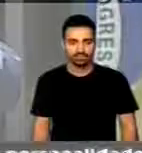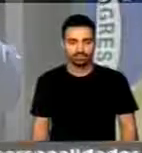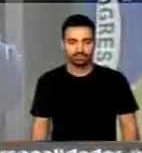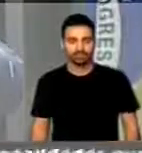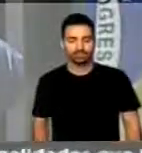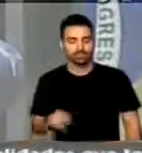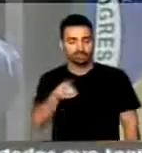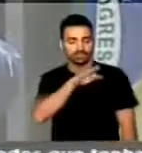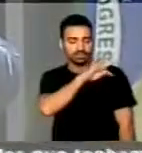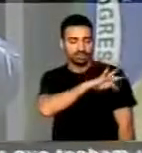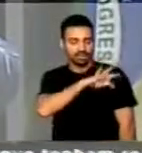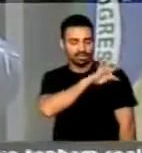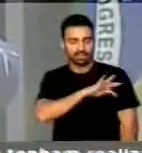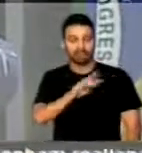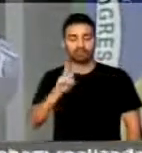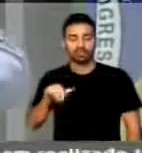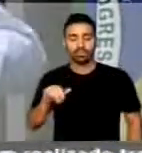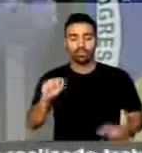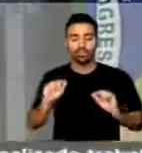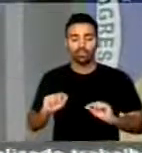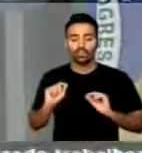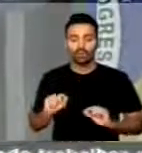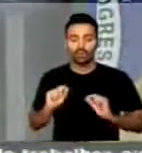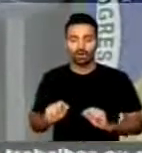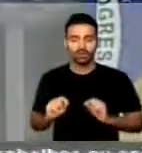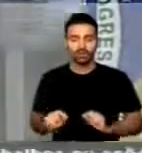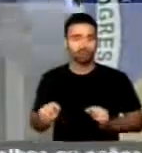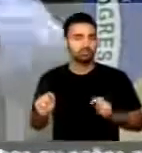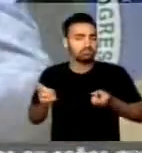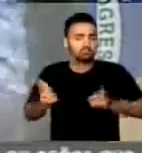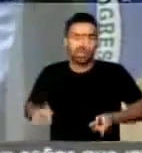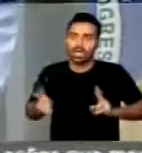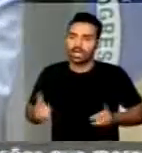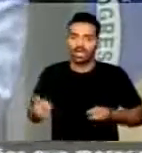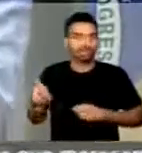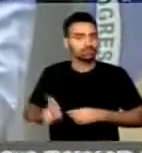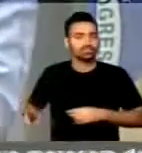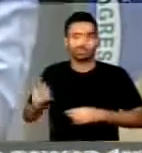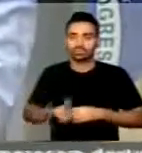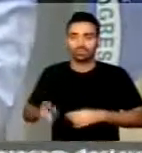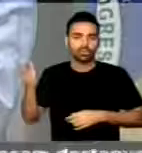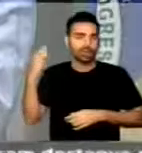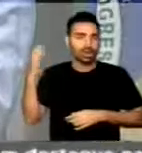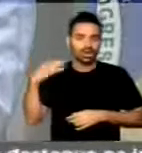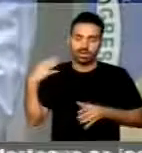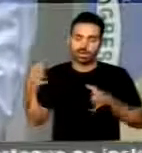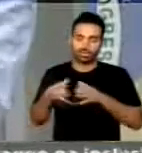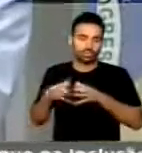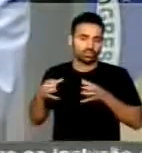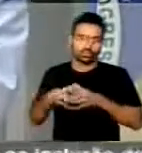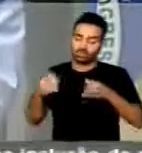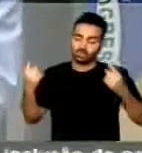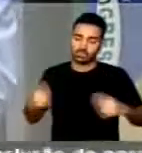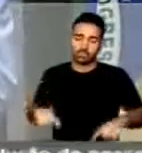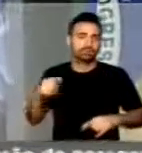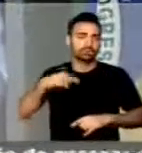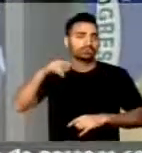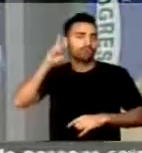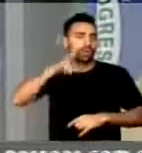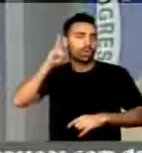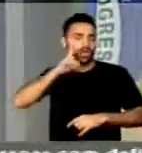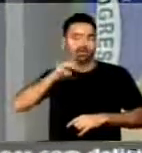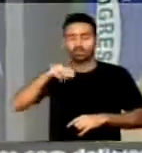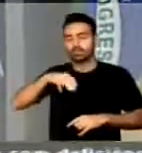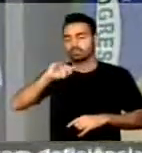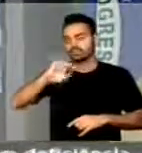vai ser a mesma que eles usaram quando era oposição. Eu me lembro, Michel Temer,